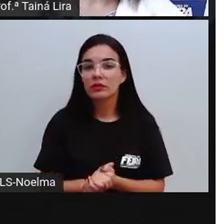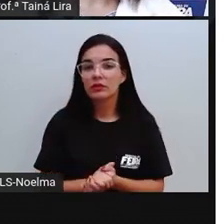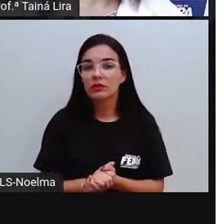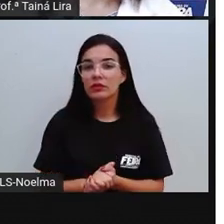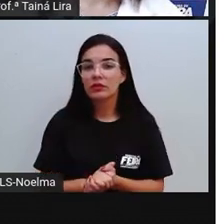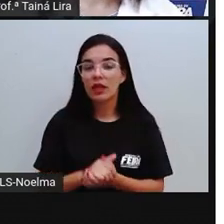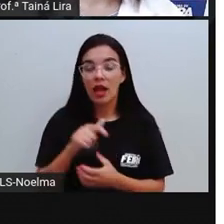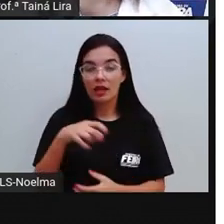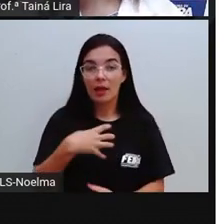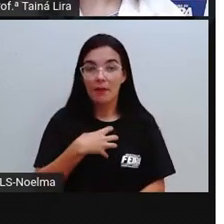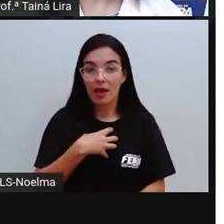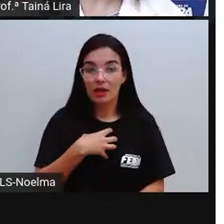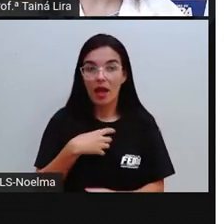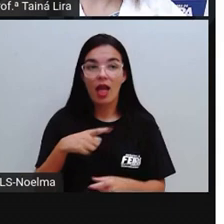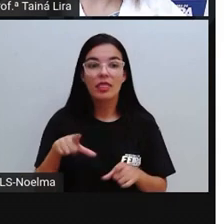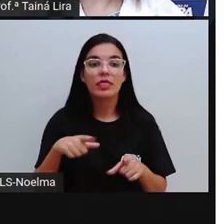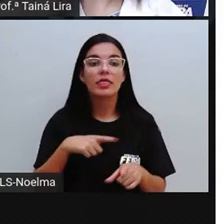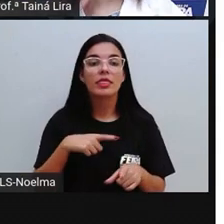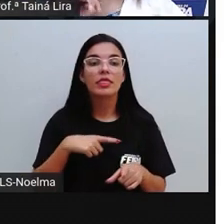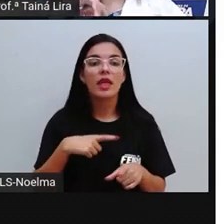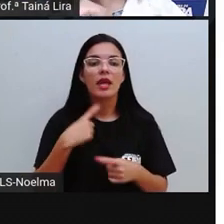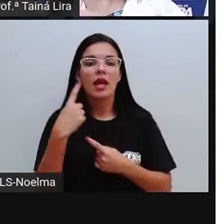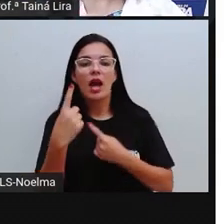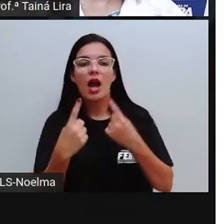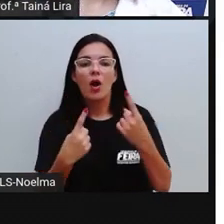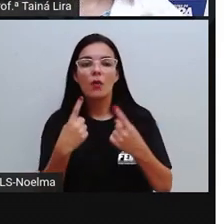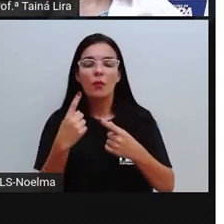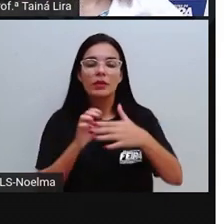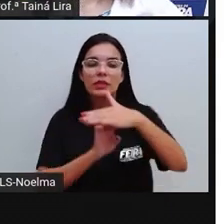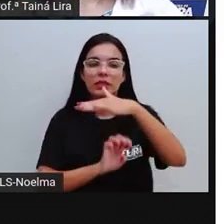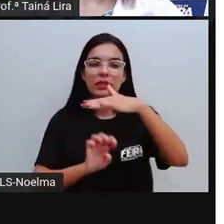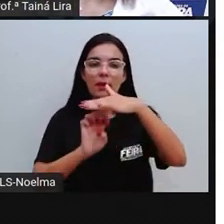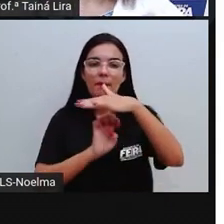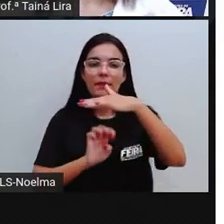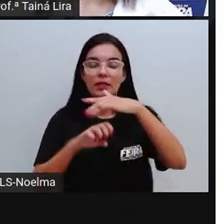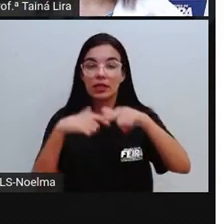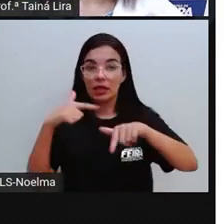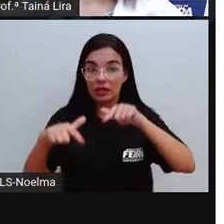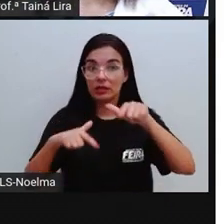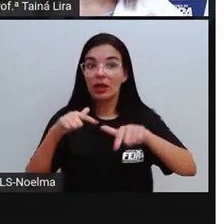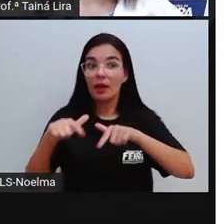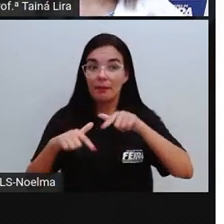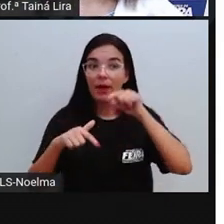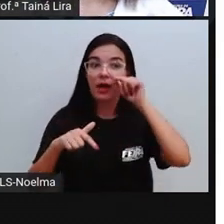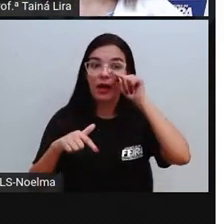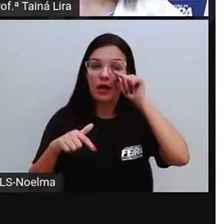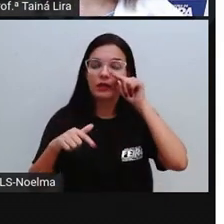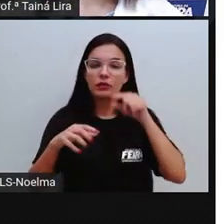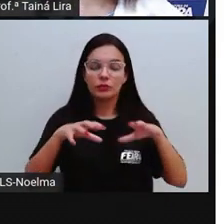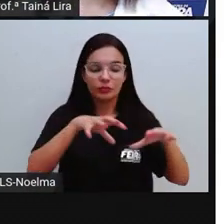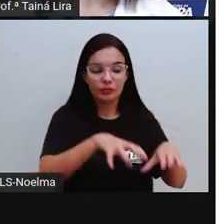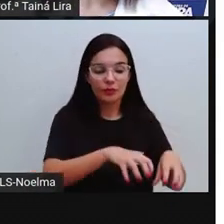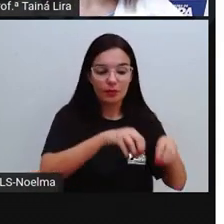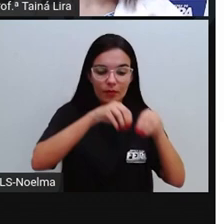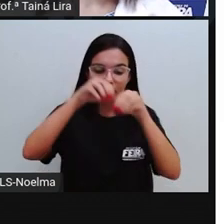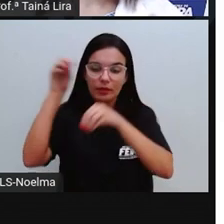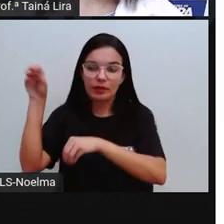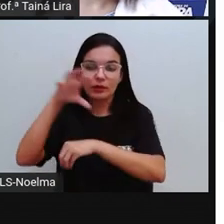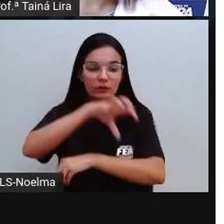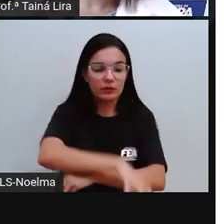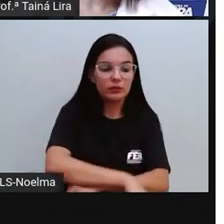aqui na Bahia nós temos, né, algumas empresas que trabalham aí com o extrativismo